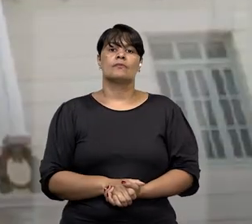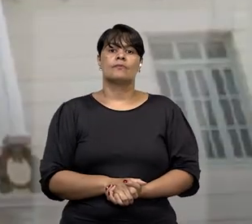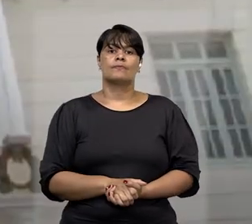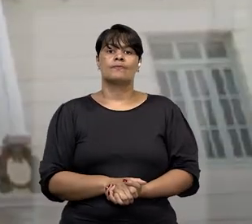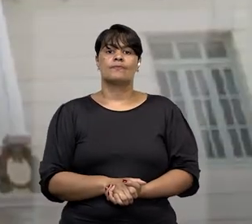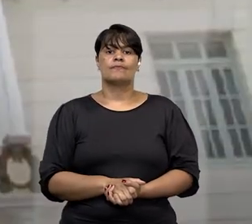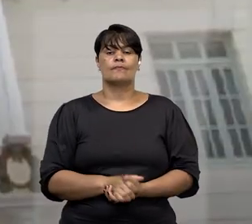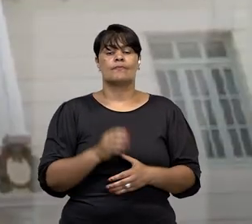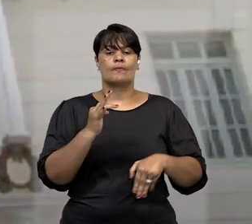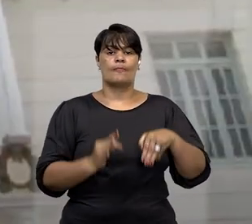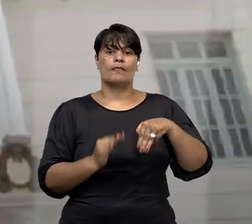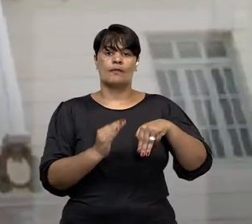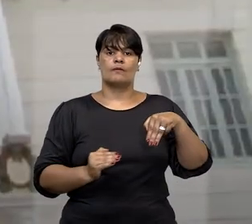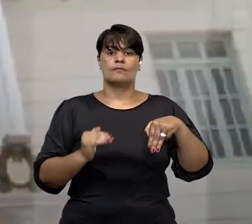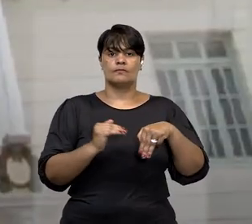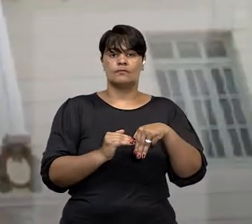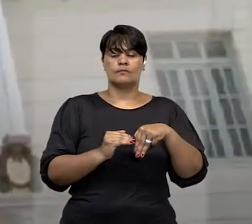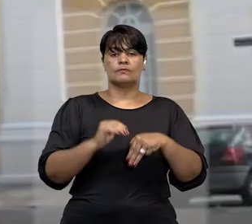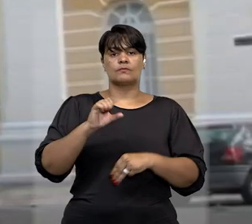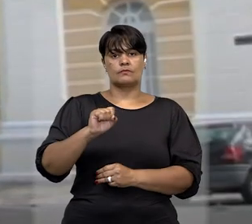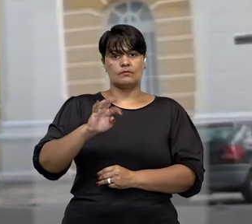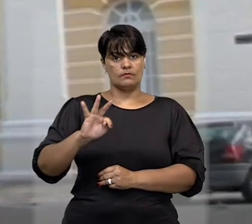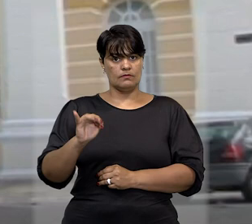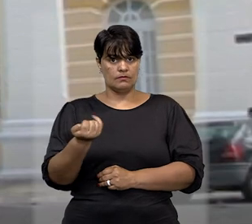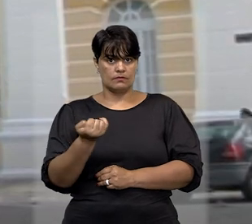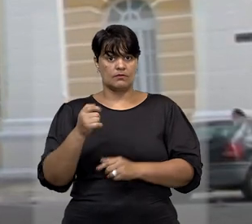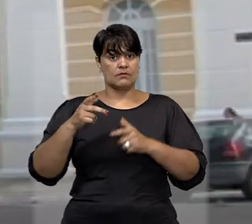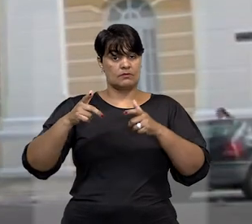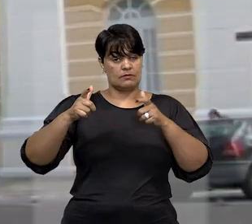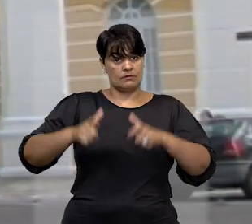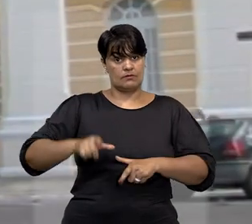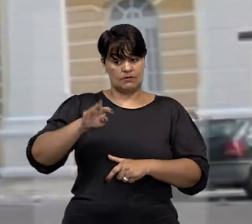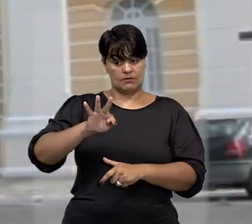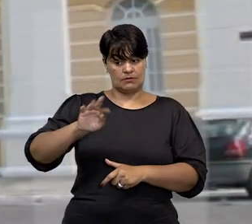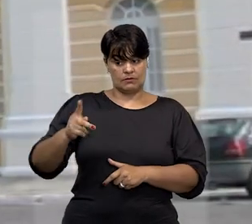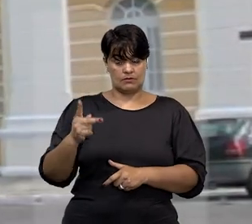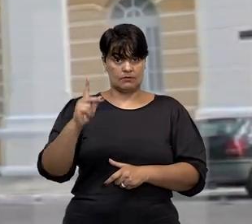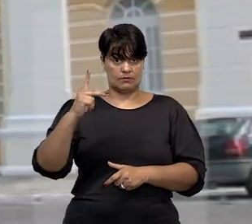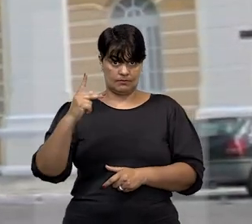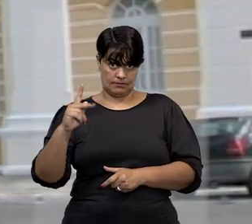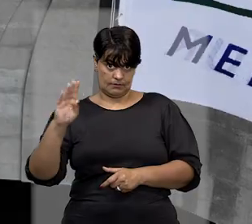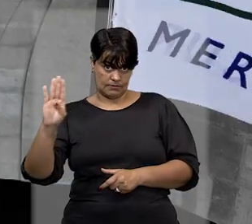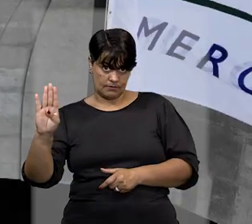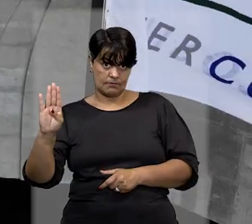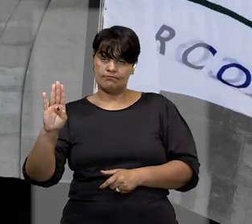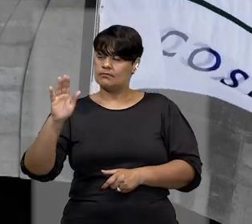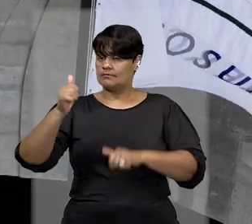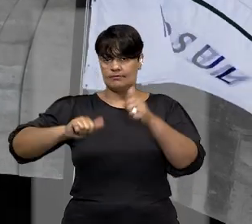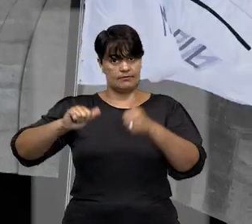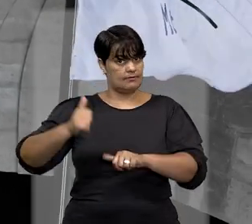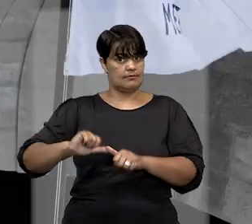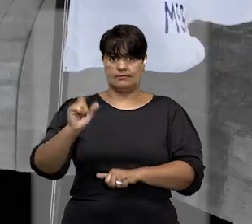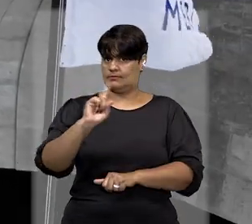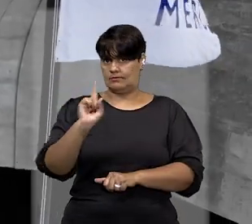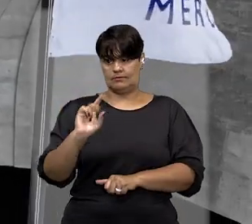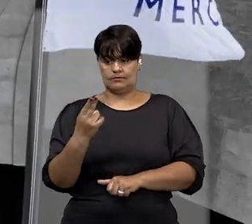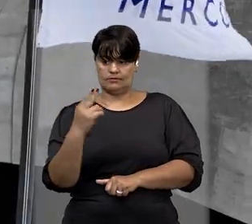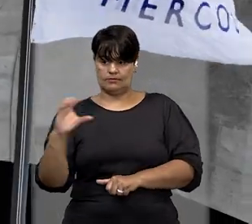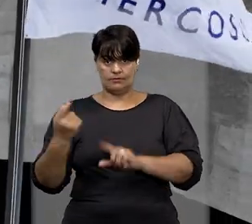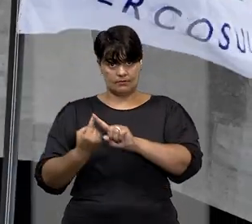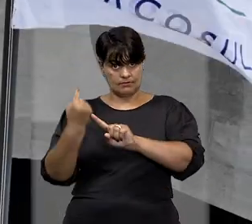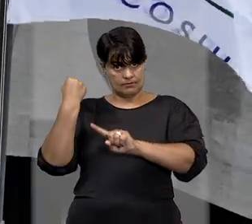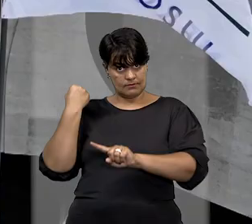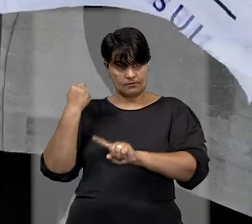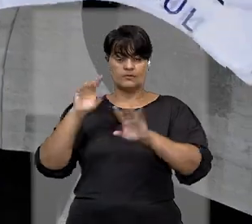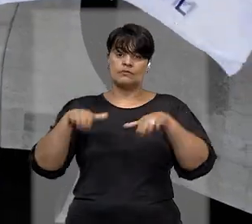STJ destacou que o Tribunal Paraibano ainda não analisou o mérito do habeas corpus anterior e, por isso, o STJ não pode